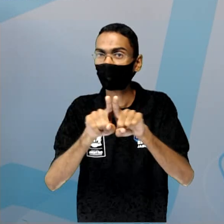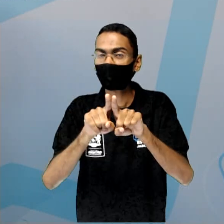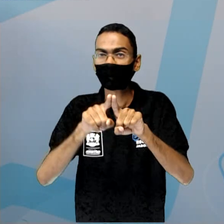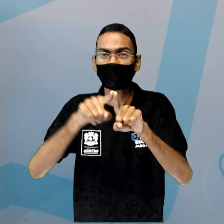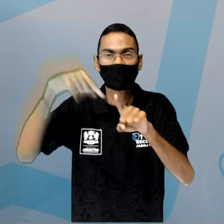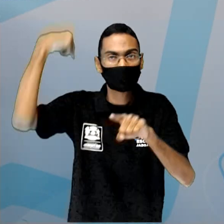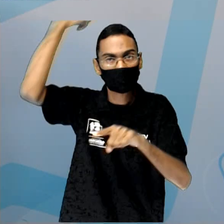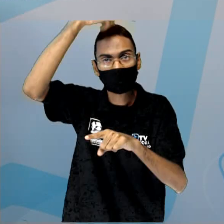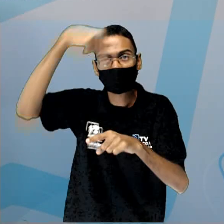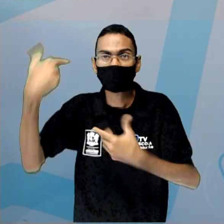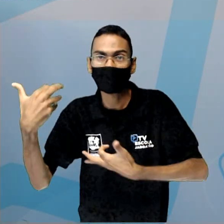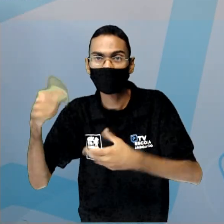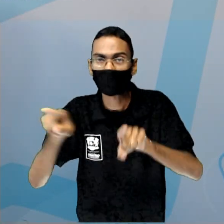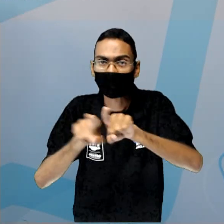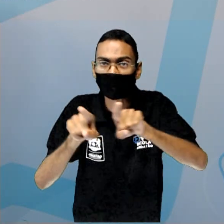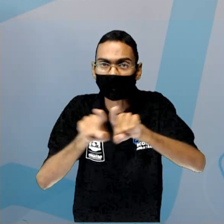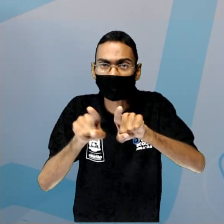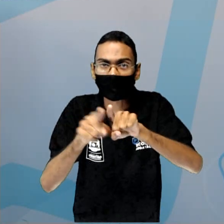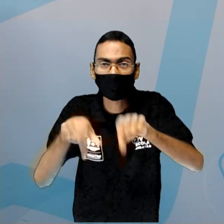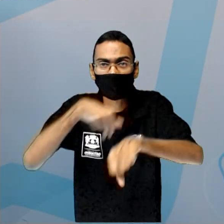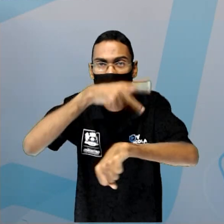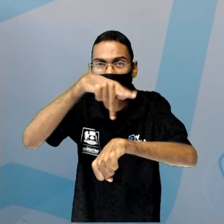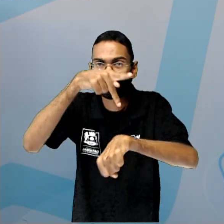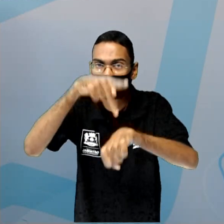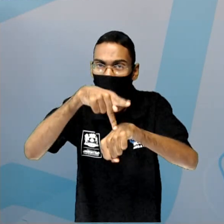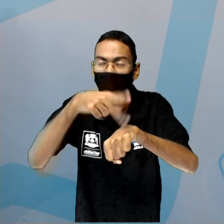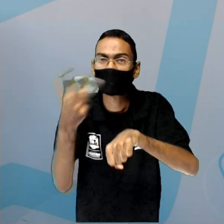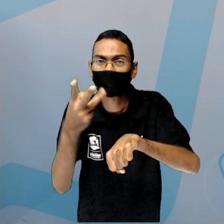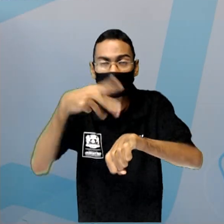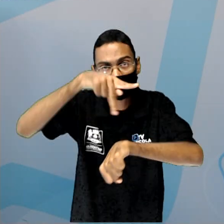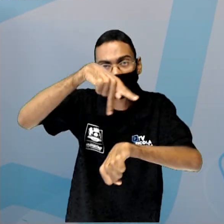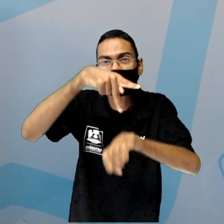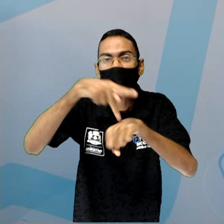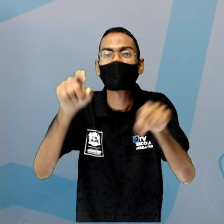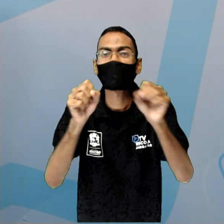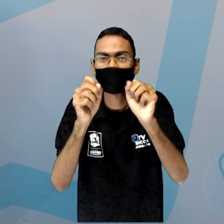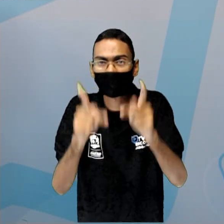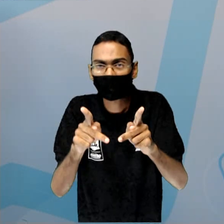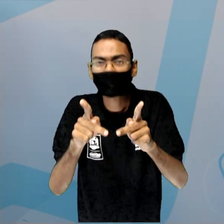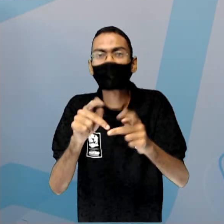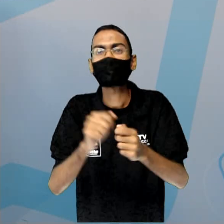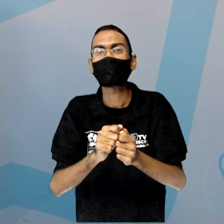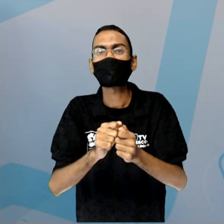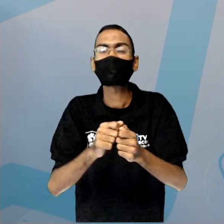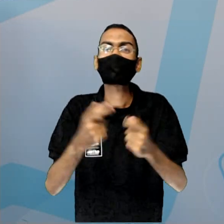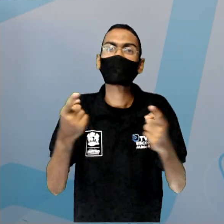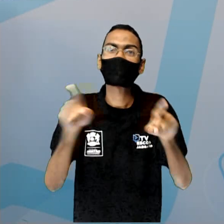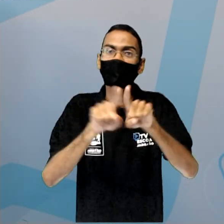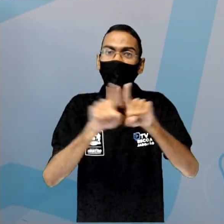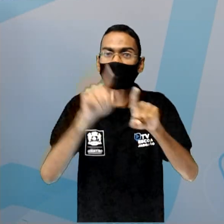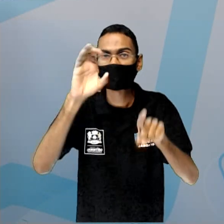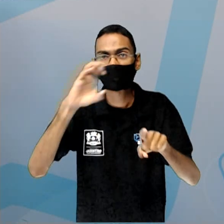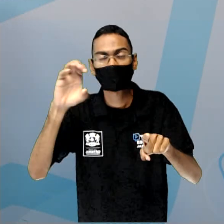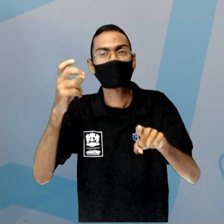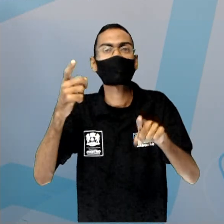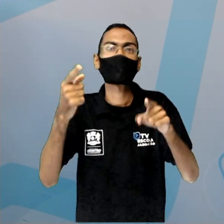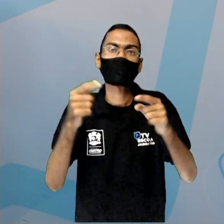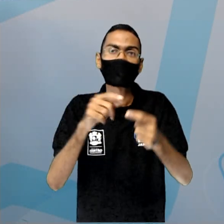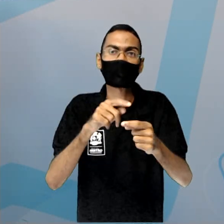povos a gente vai ter os povos primitivos. Os iroqueses no Canadá, os siússos, comanches,